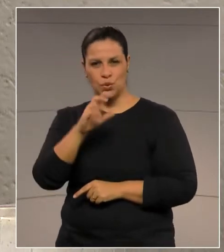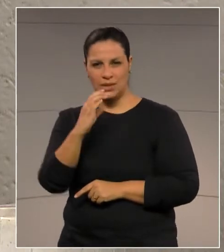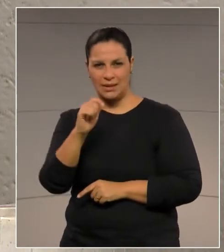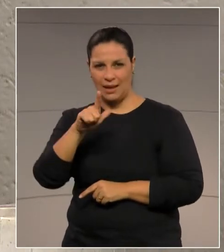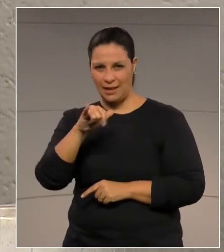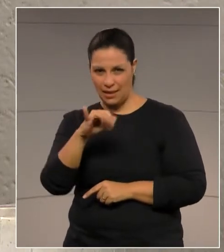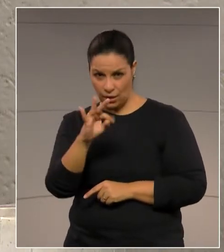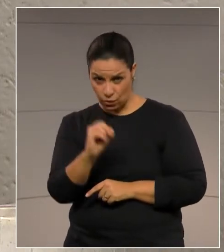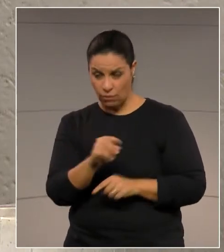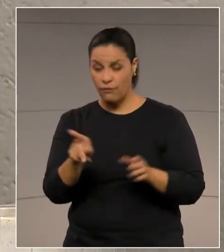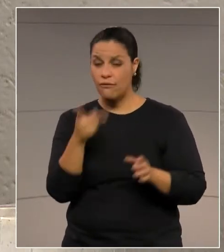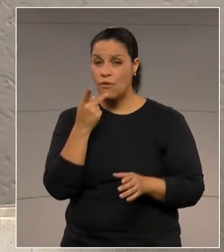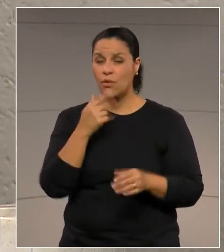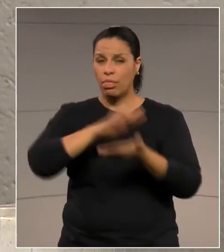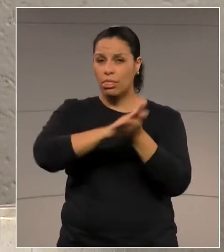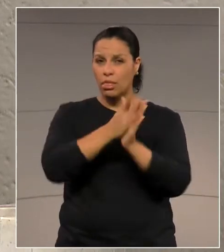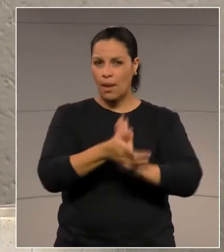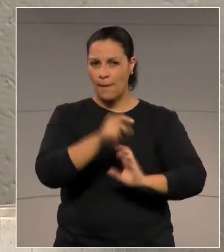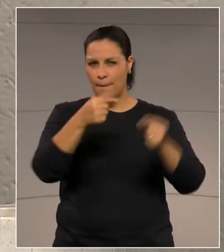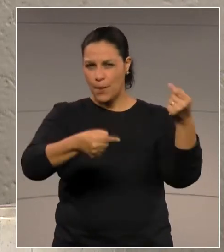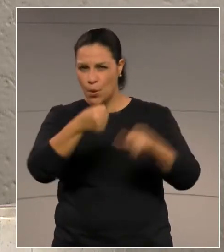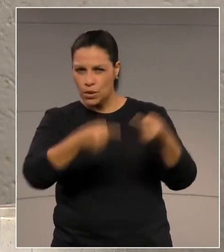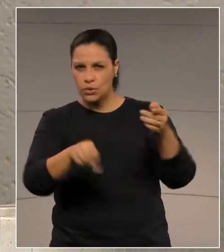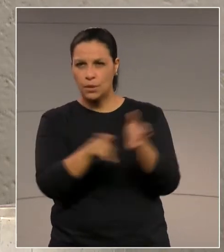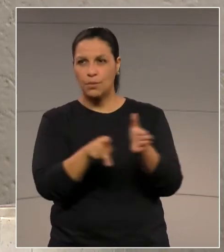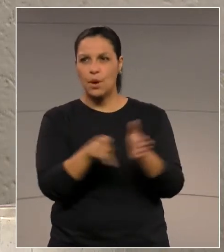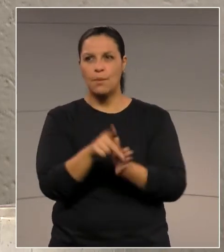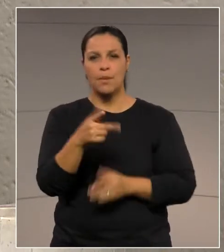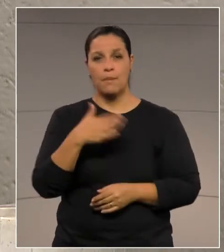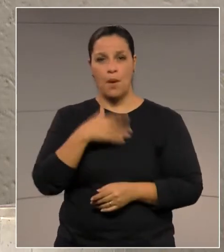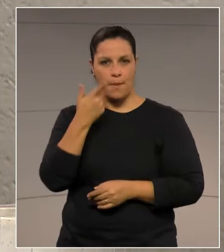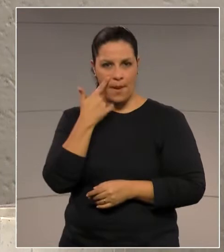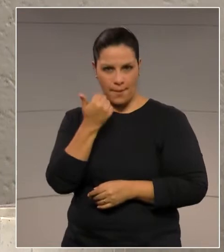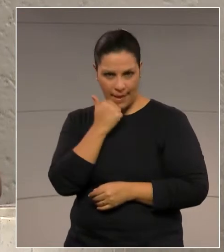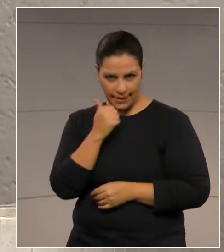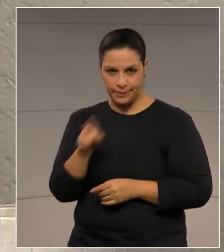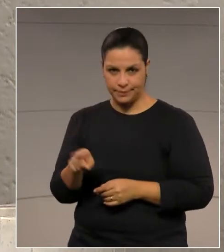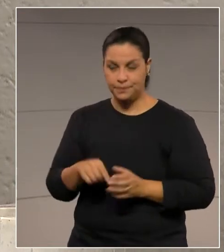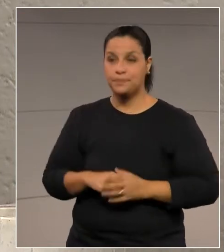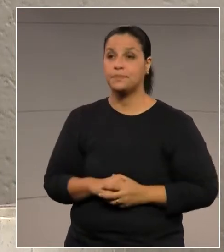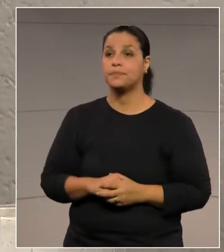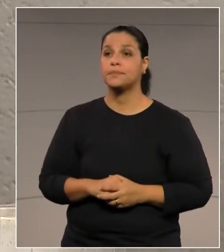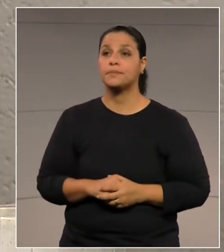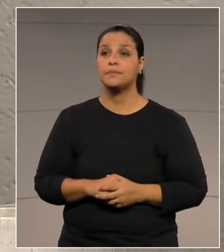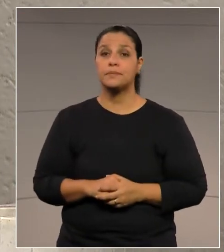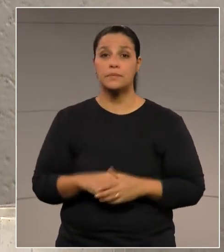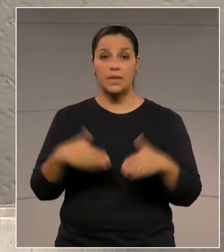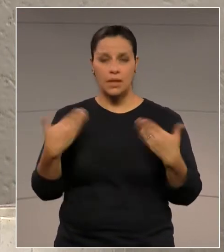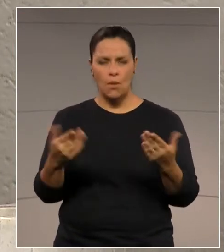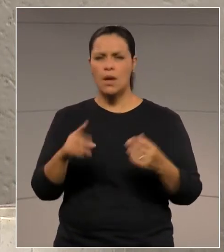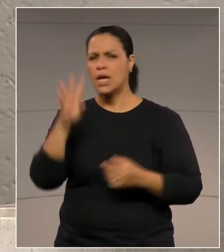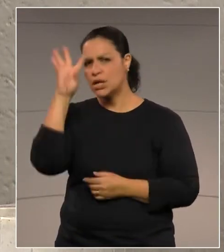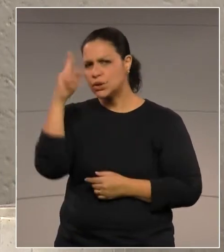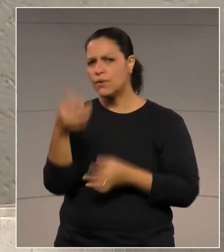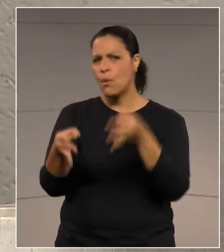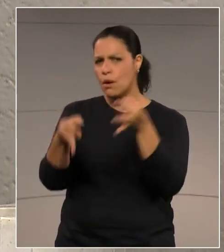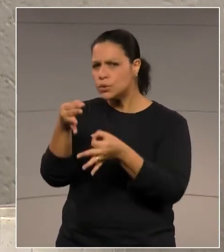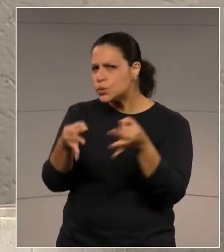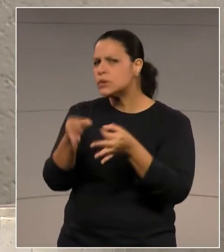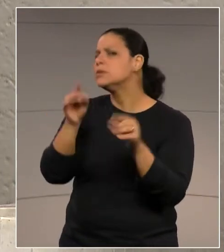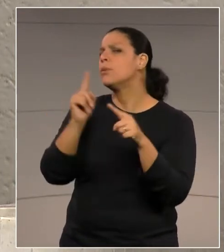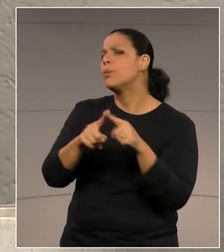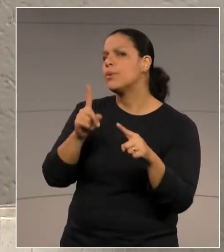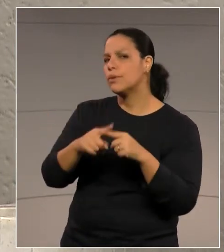politicamente com o meu pai. Essa decisão, ela levou em conta justamente